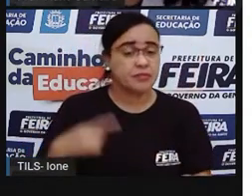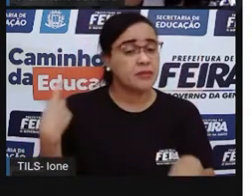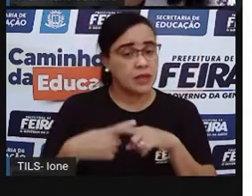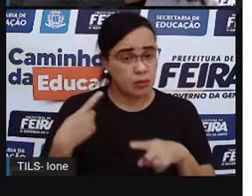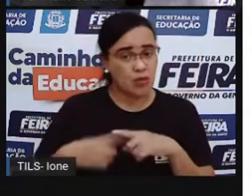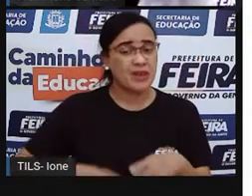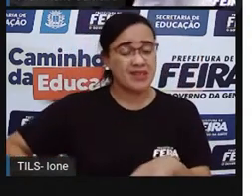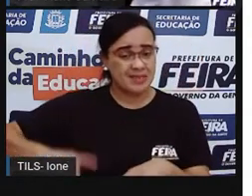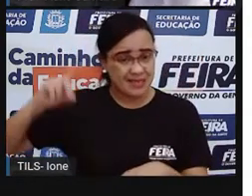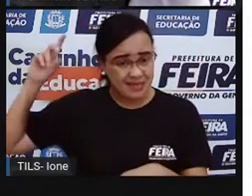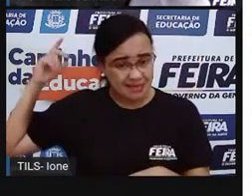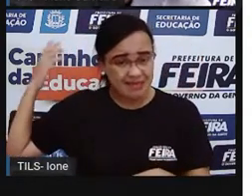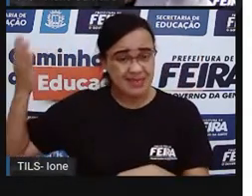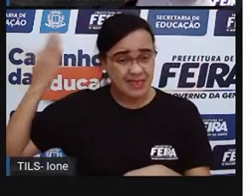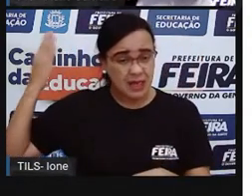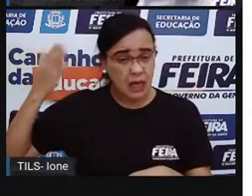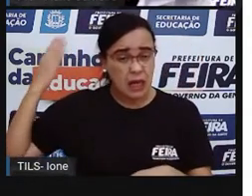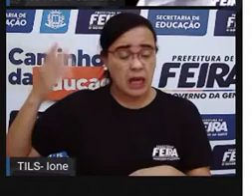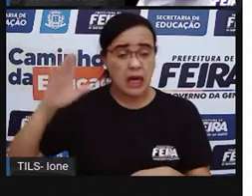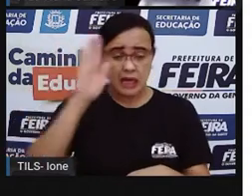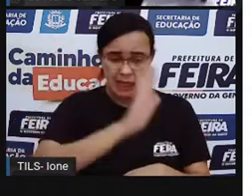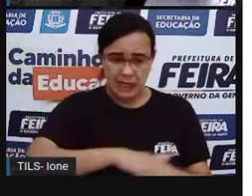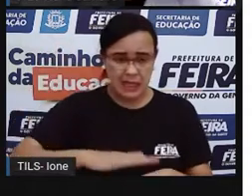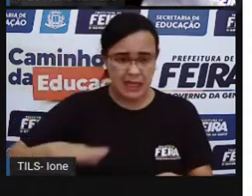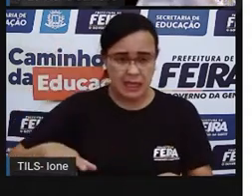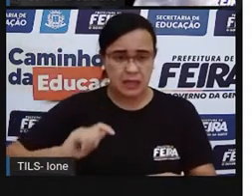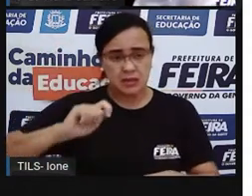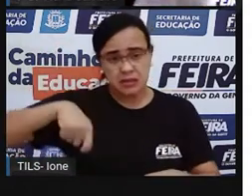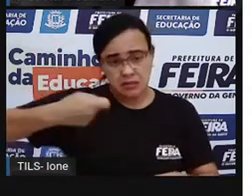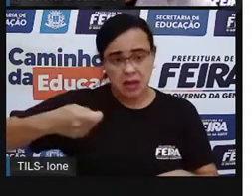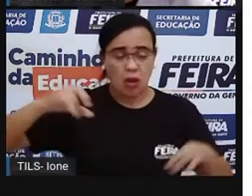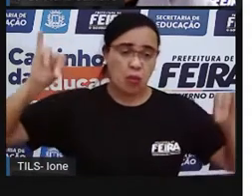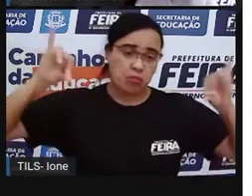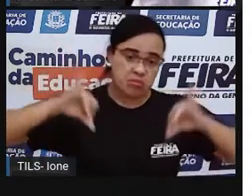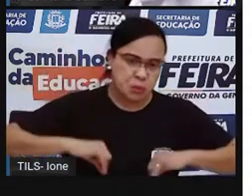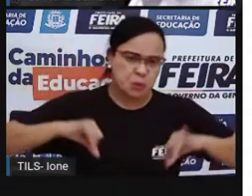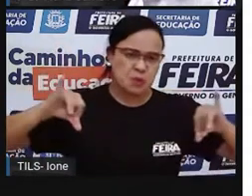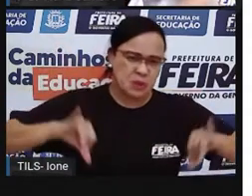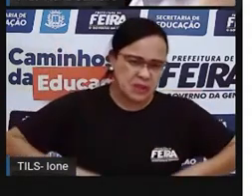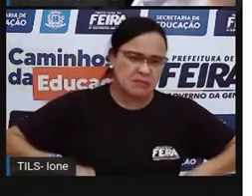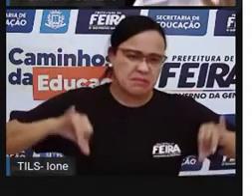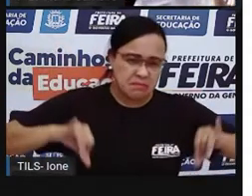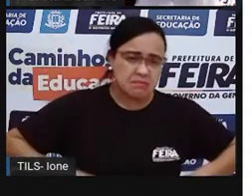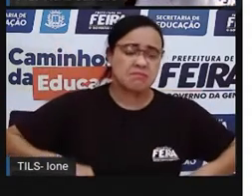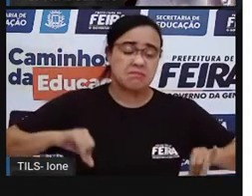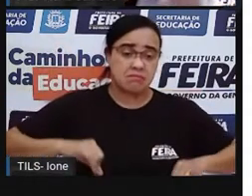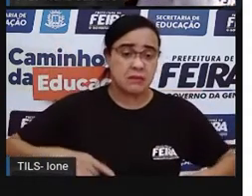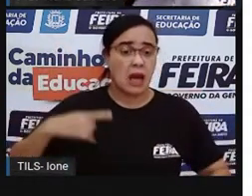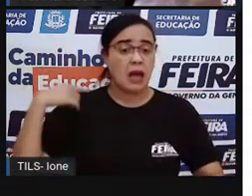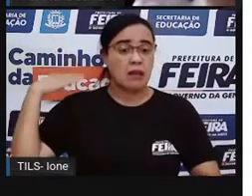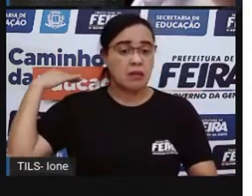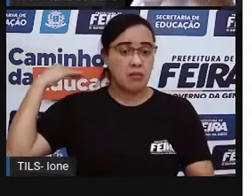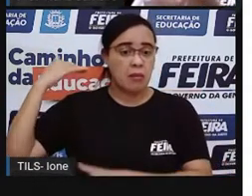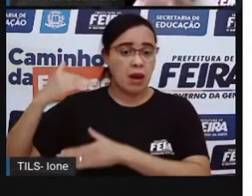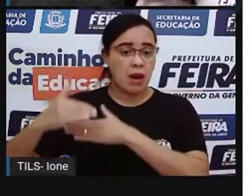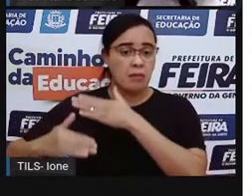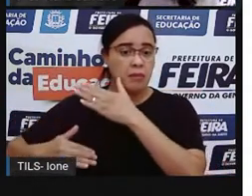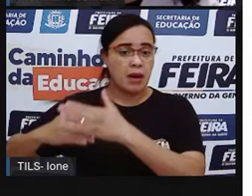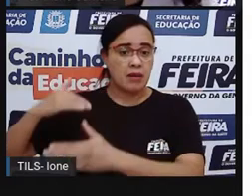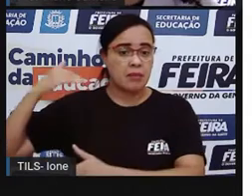história da criança era bem sofrida. E aí, com o passar do tempo, foi se discutindo que a criança